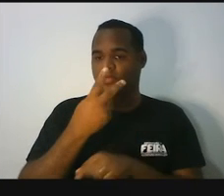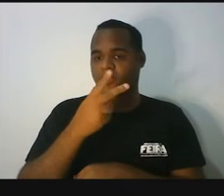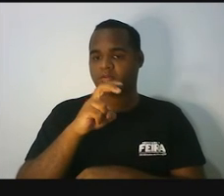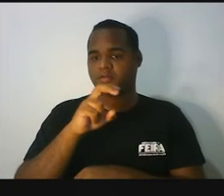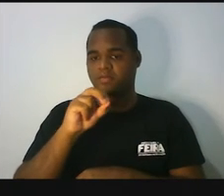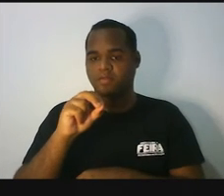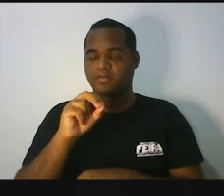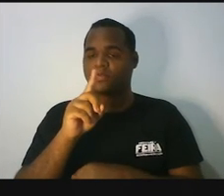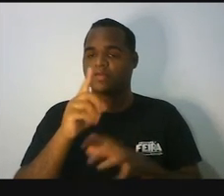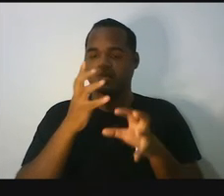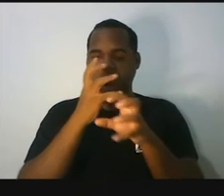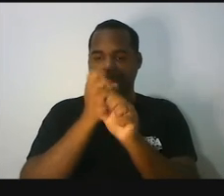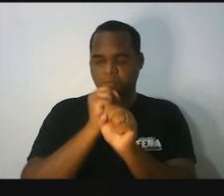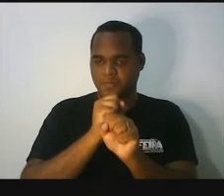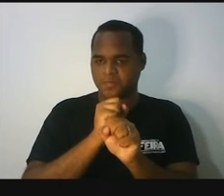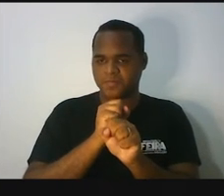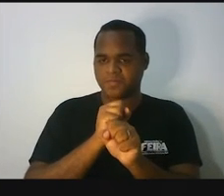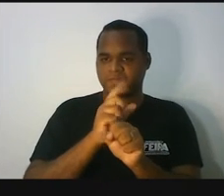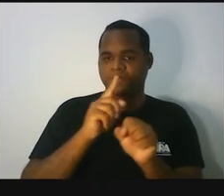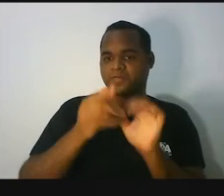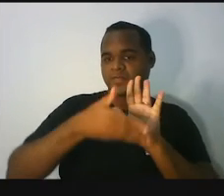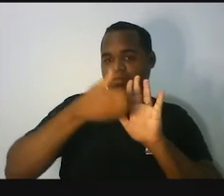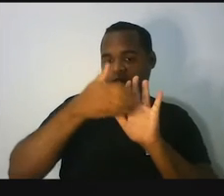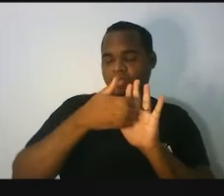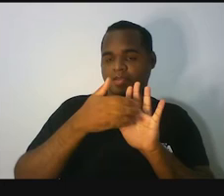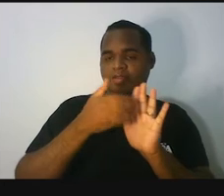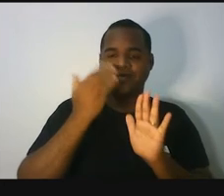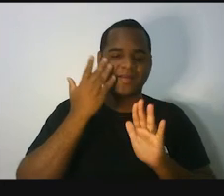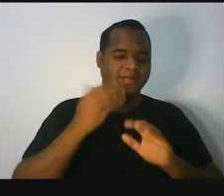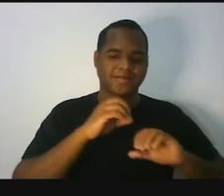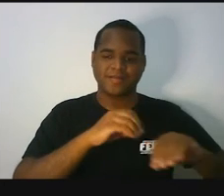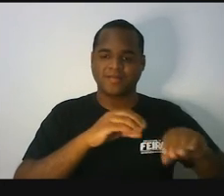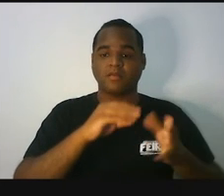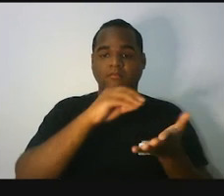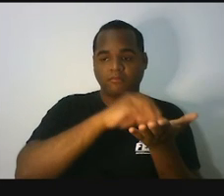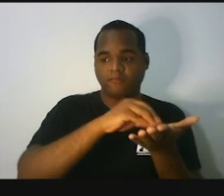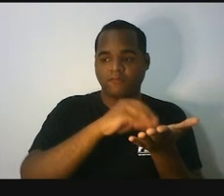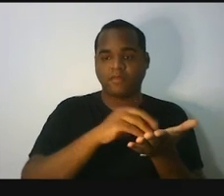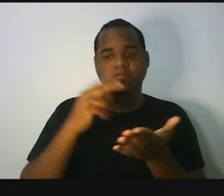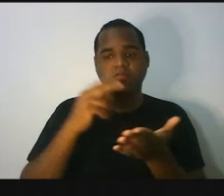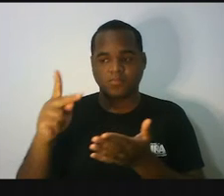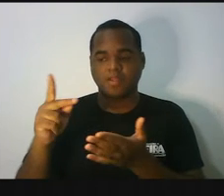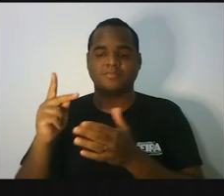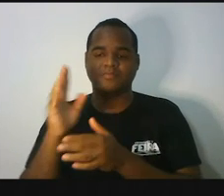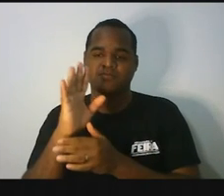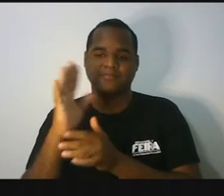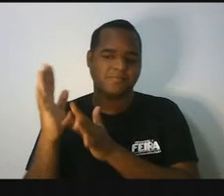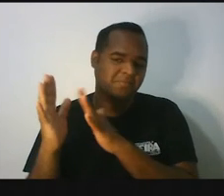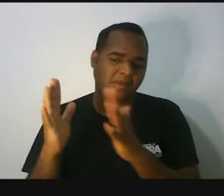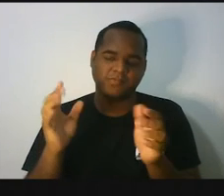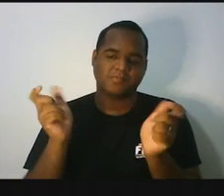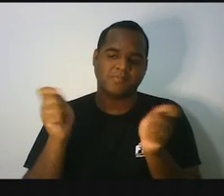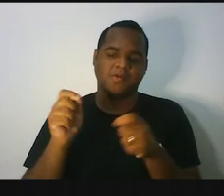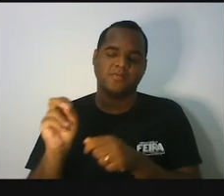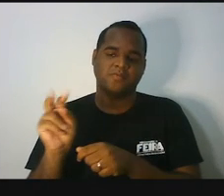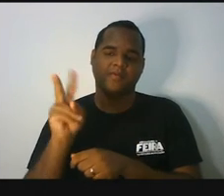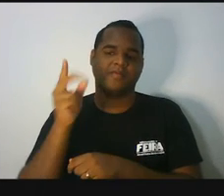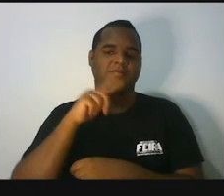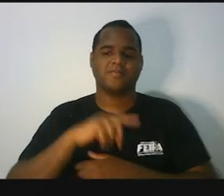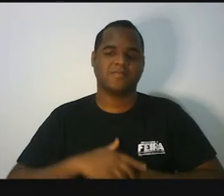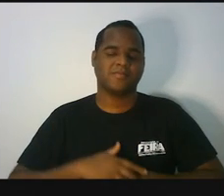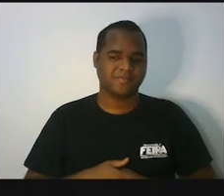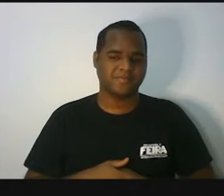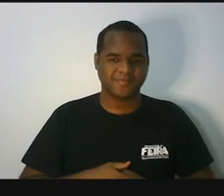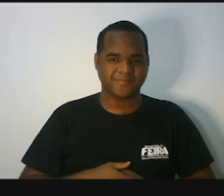gastou no total tirar o da creche e o que sobra é o valor investido para construir o parque.